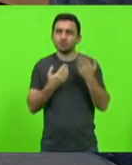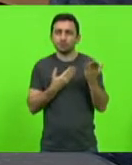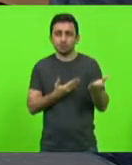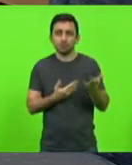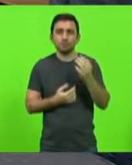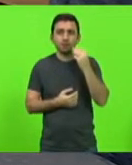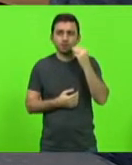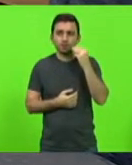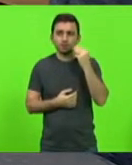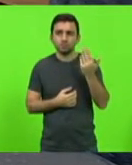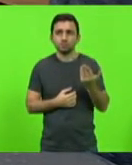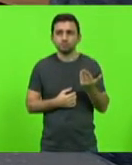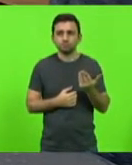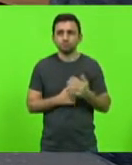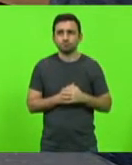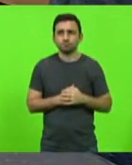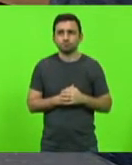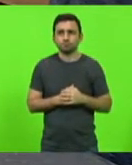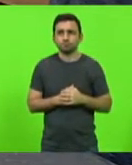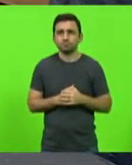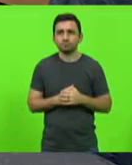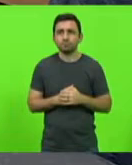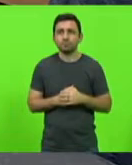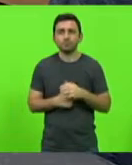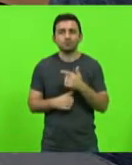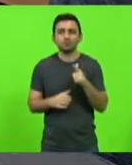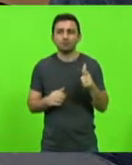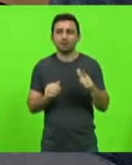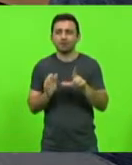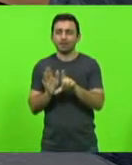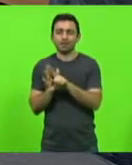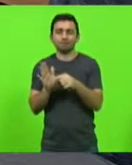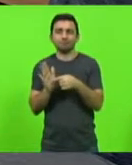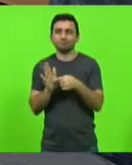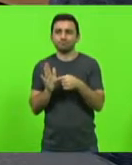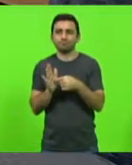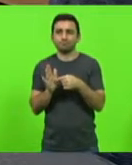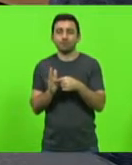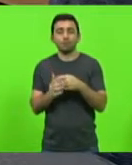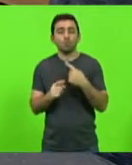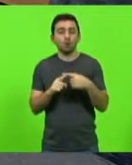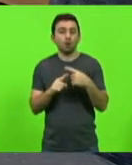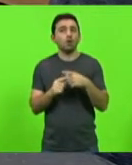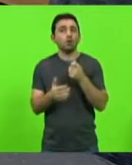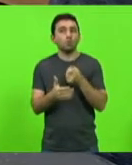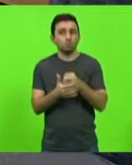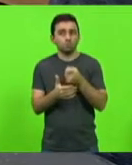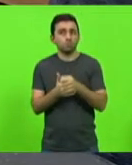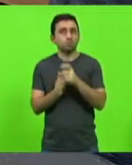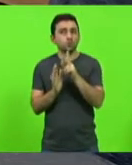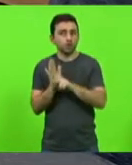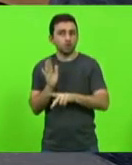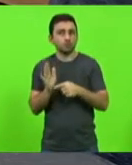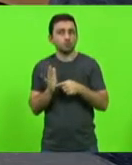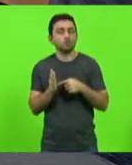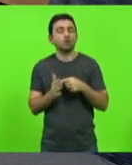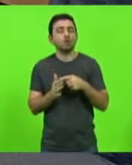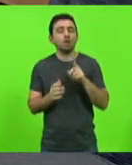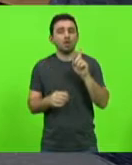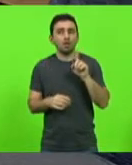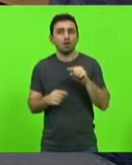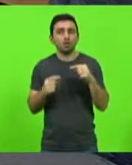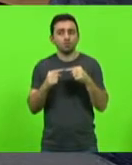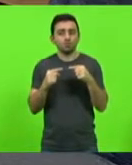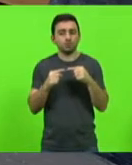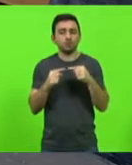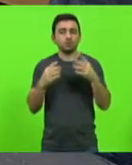ela não encontra uma guarida na legislação, porque o projeto prevê a obrigatoriedade do fornecimento de uniformes de acordo com